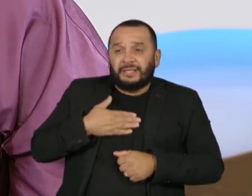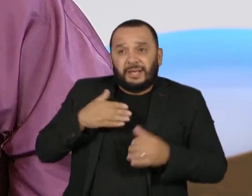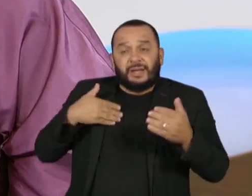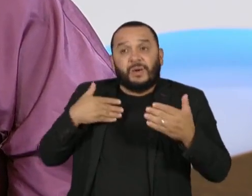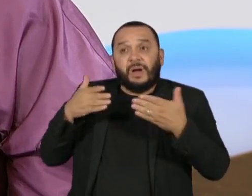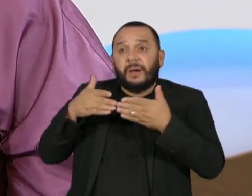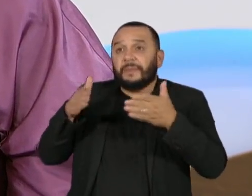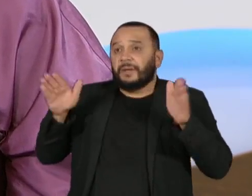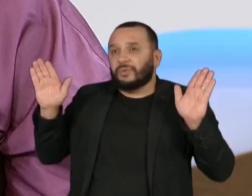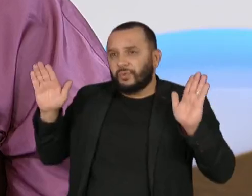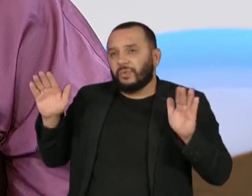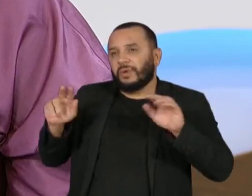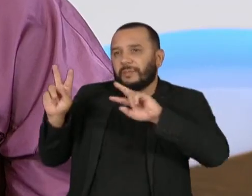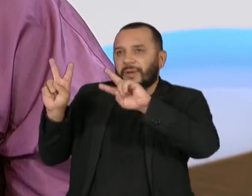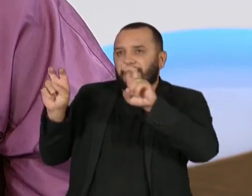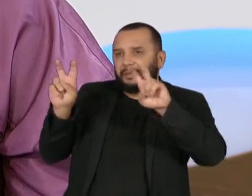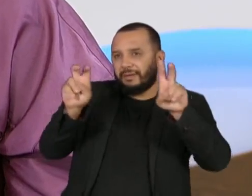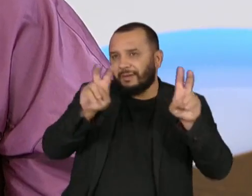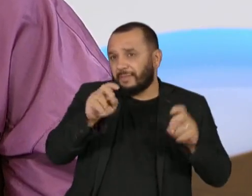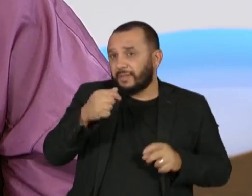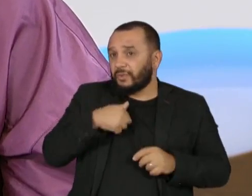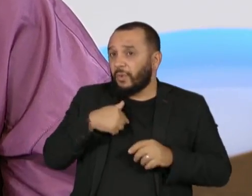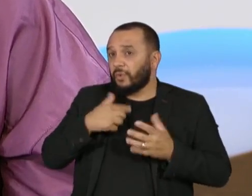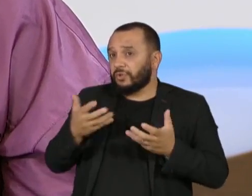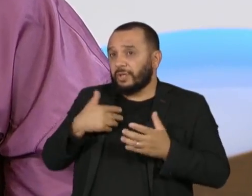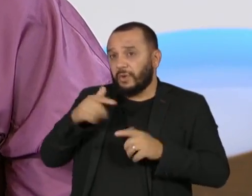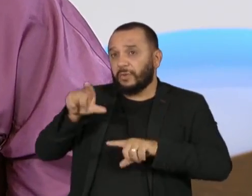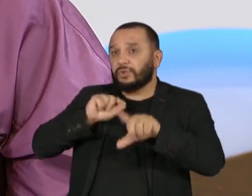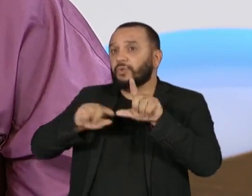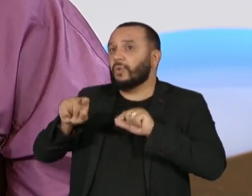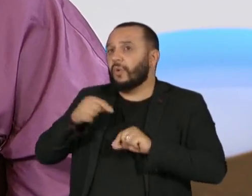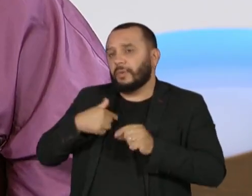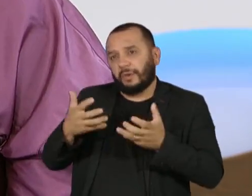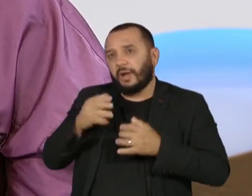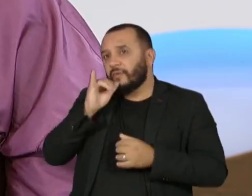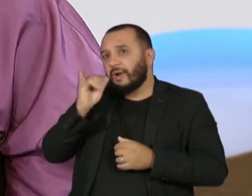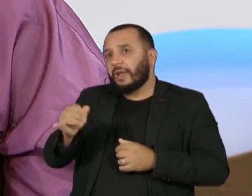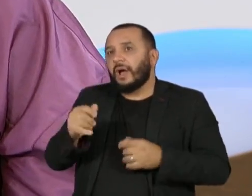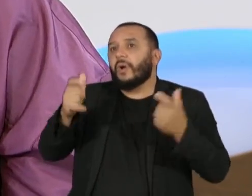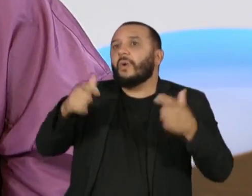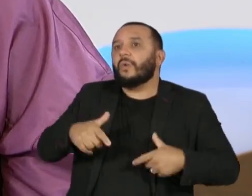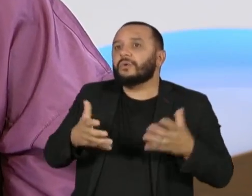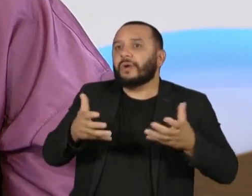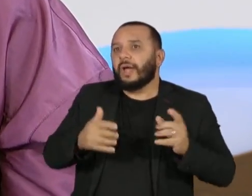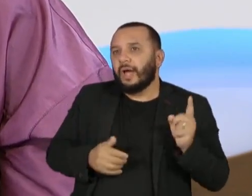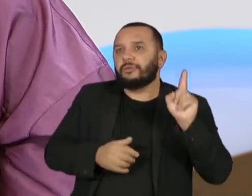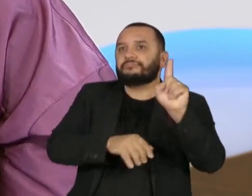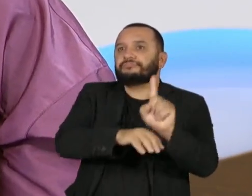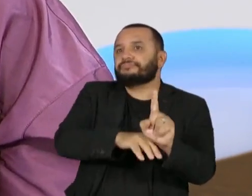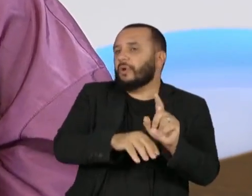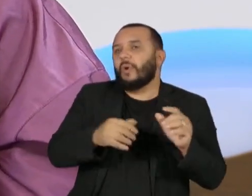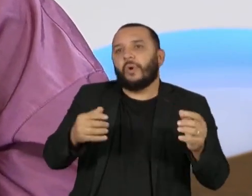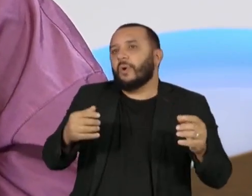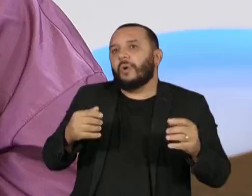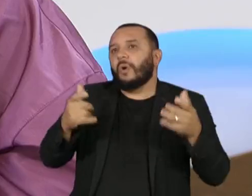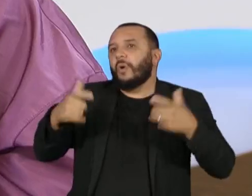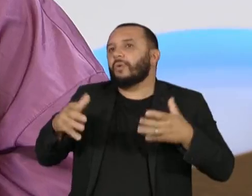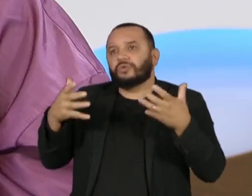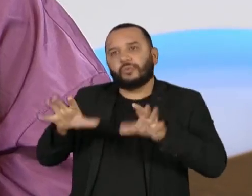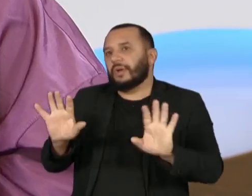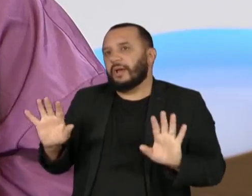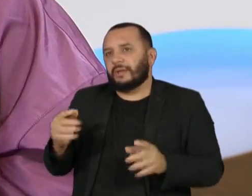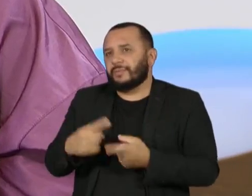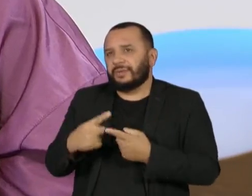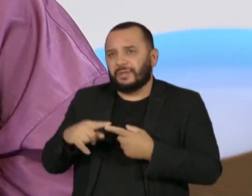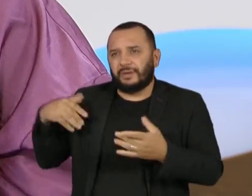pauta. Hoje eu escolho muito bem o que eu quero falar e o eu não quero. E é onde eu quero estar e é onde eu não quero, porque foi de fato um processo muito